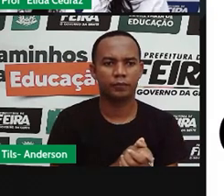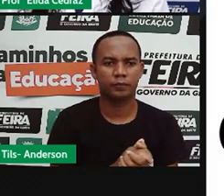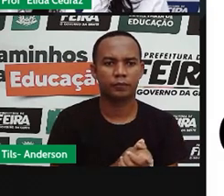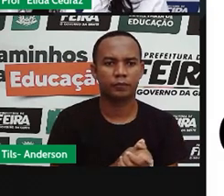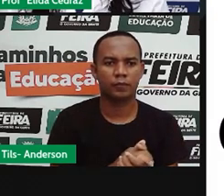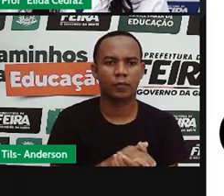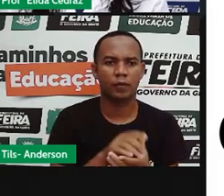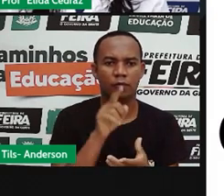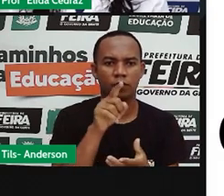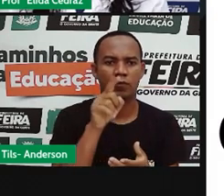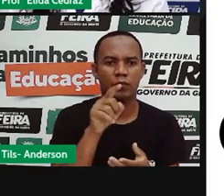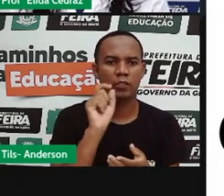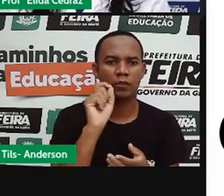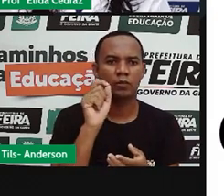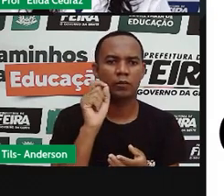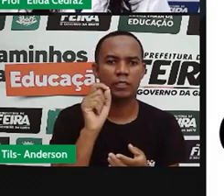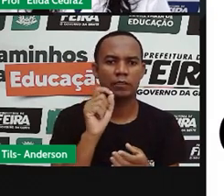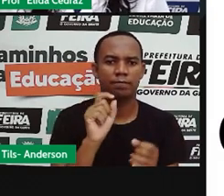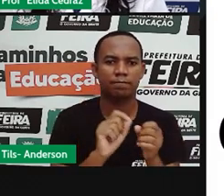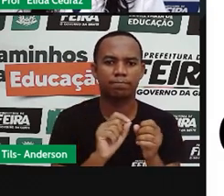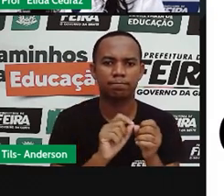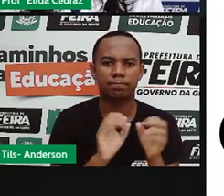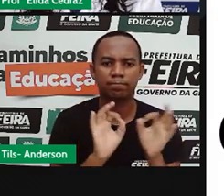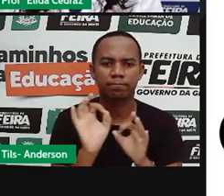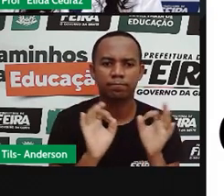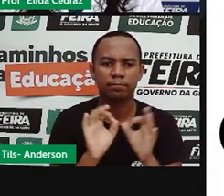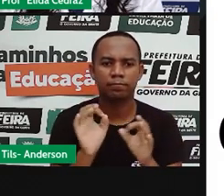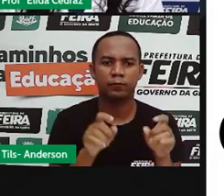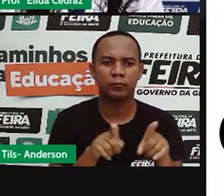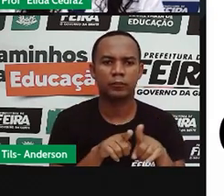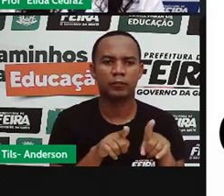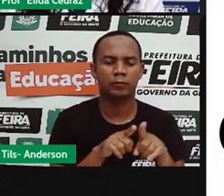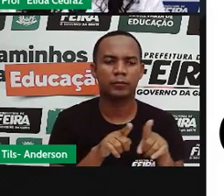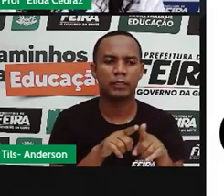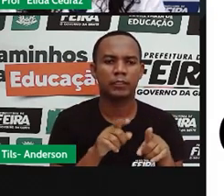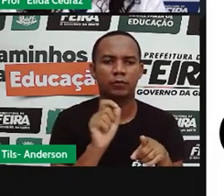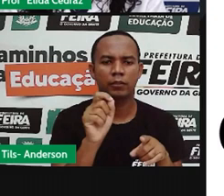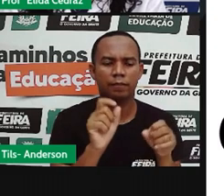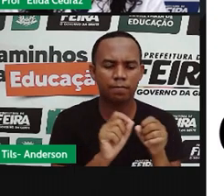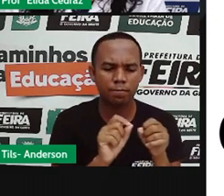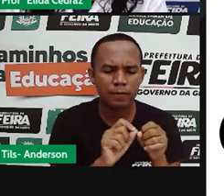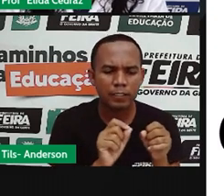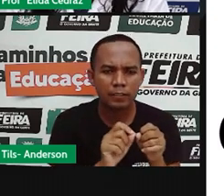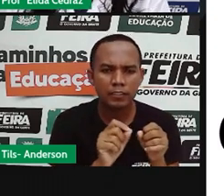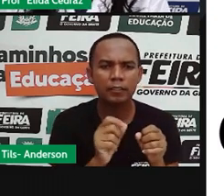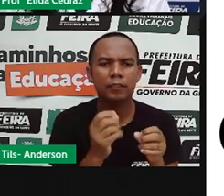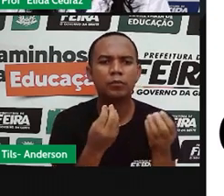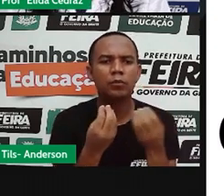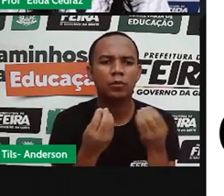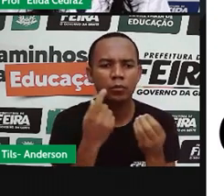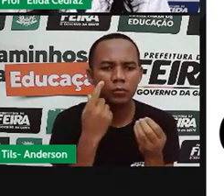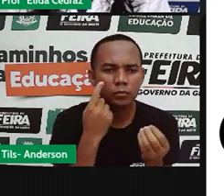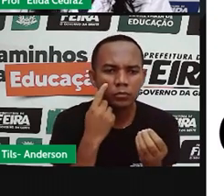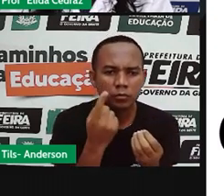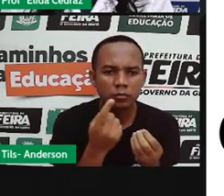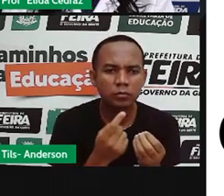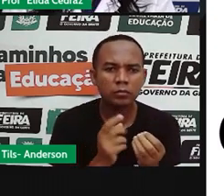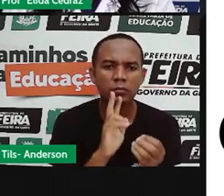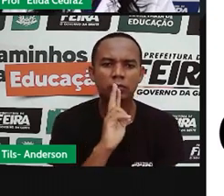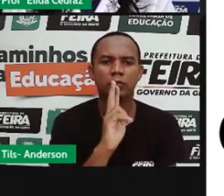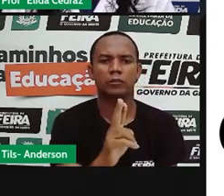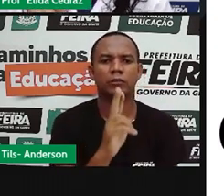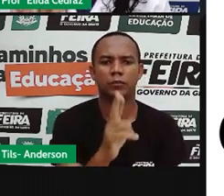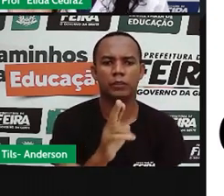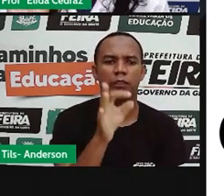de sombras e a atividade estiver colocada para você pronta, você vai responder de